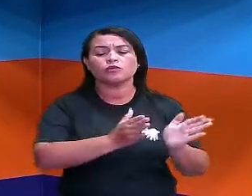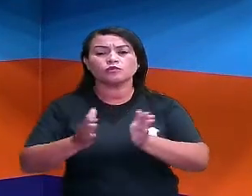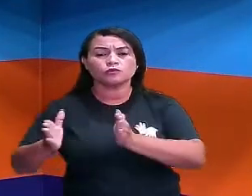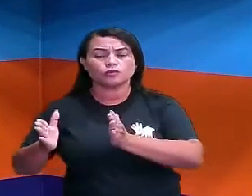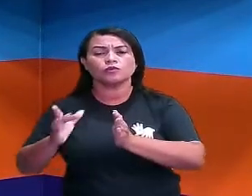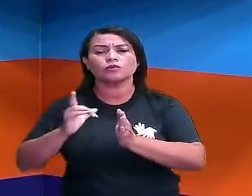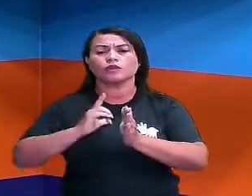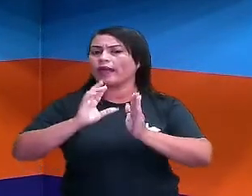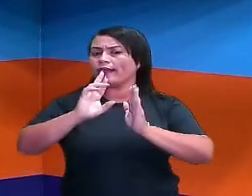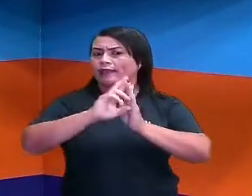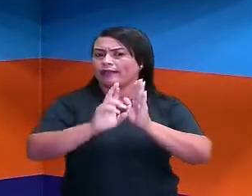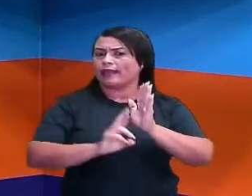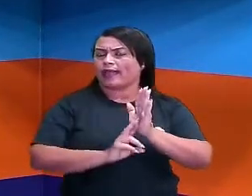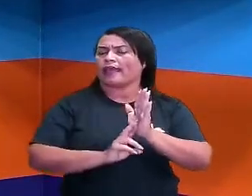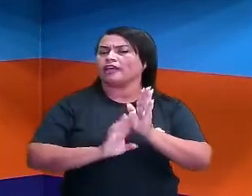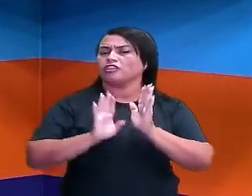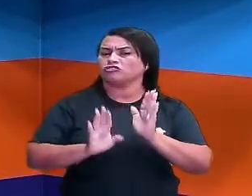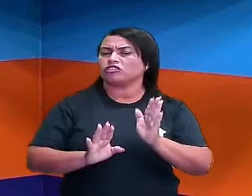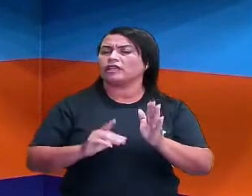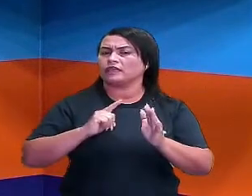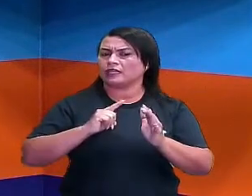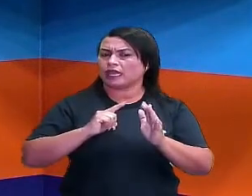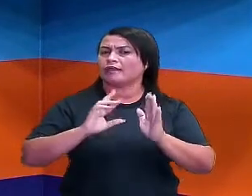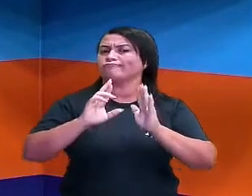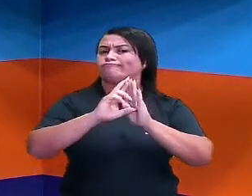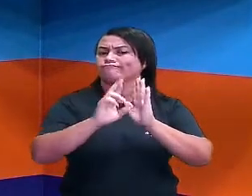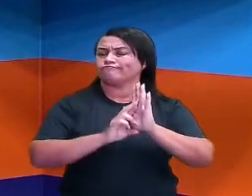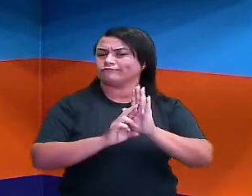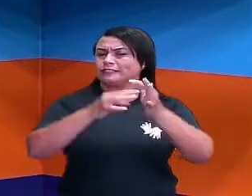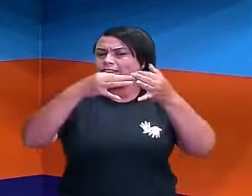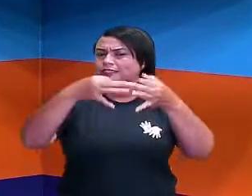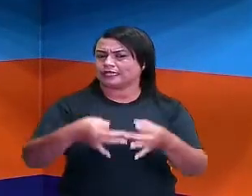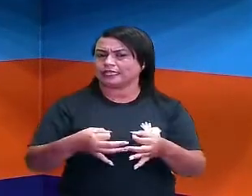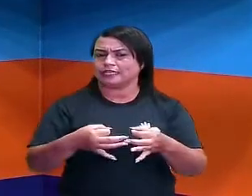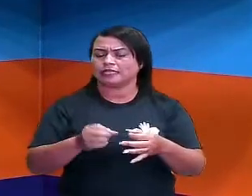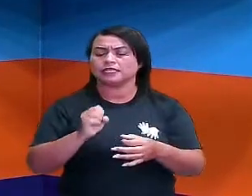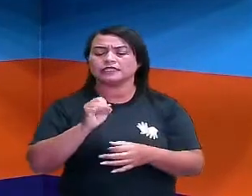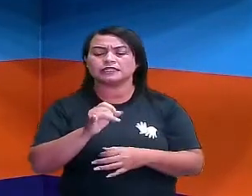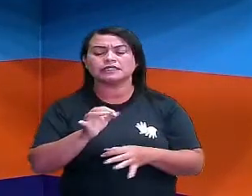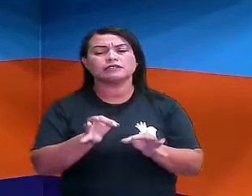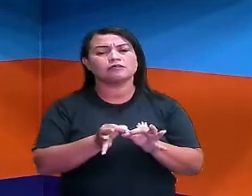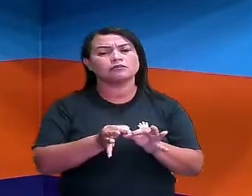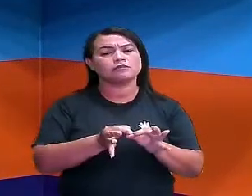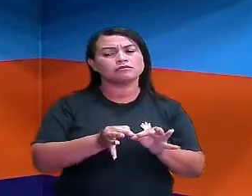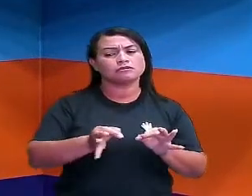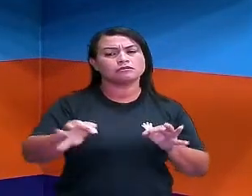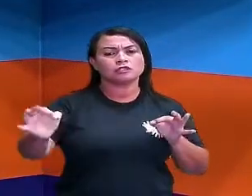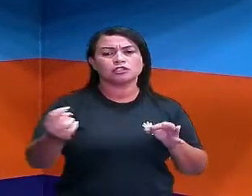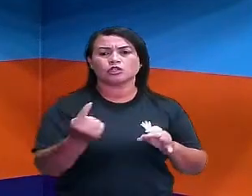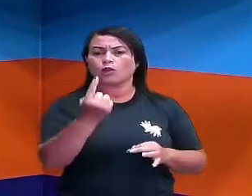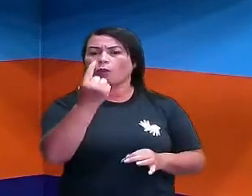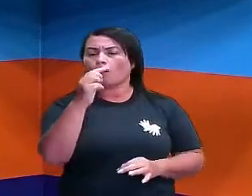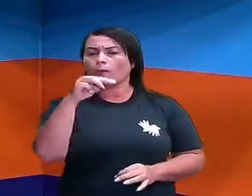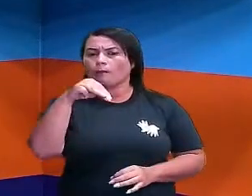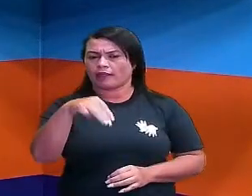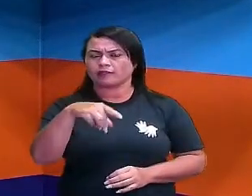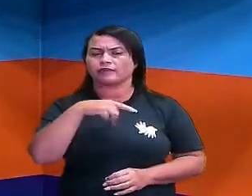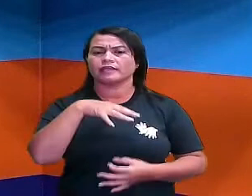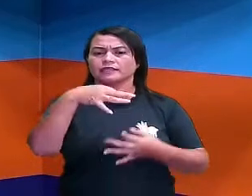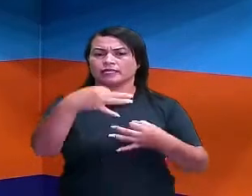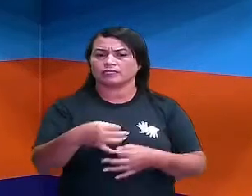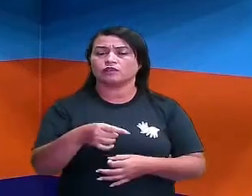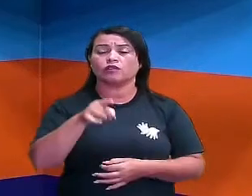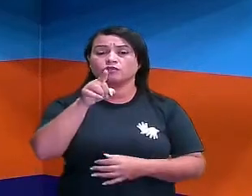Todo mundo que pegar a treina e for medir um metro, vai dar um metro certinho, tá certo? Eu aqui,